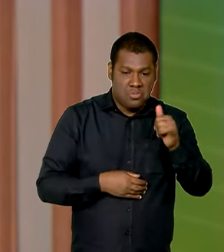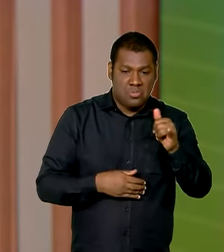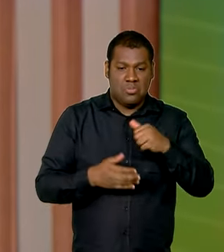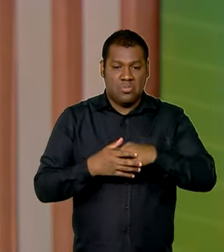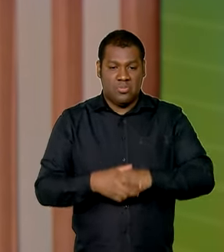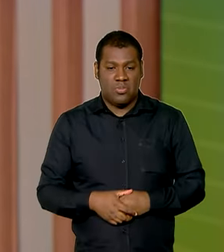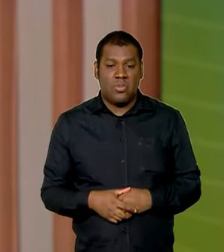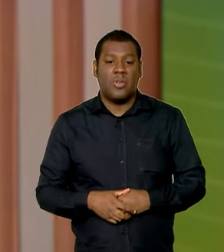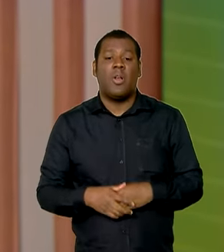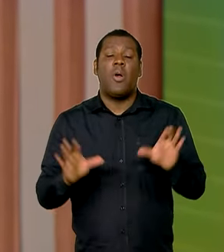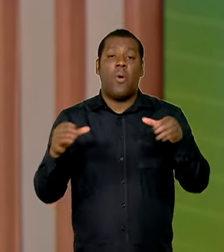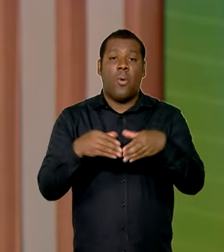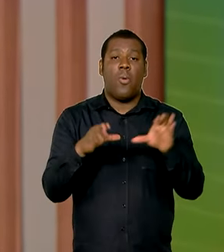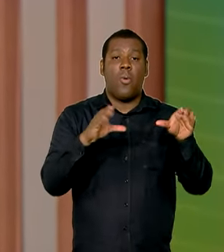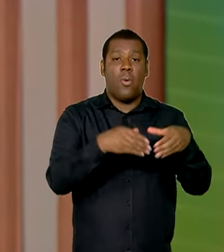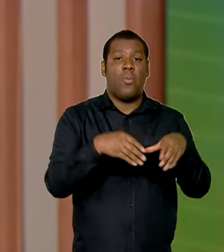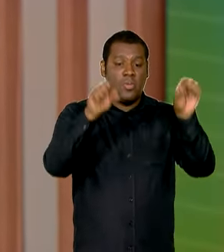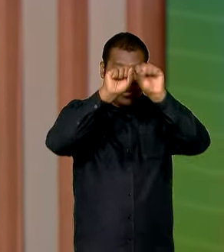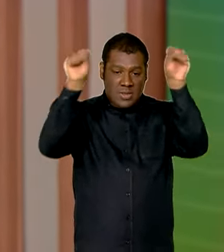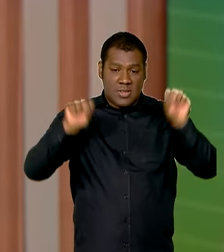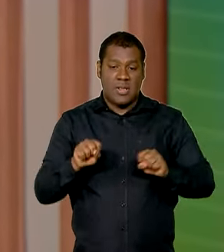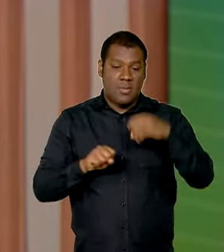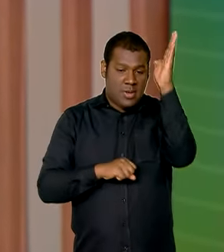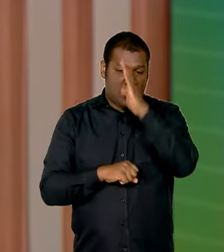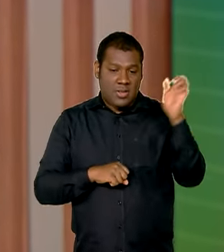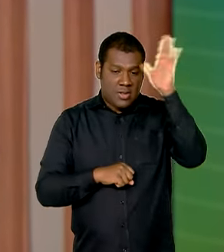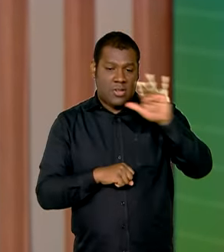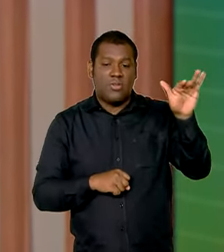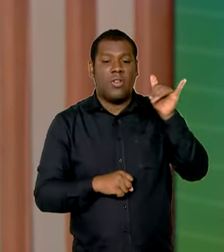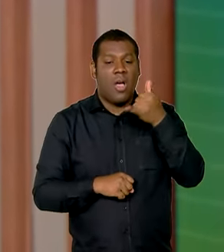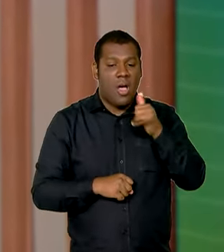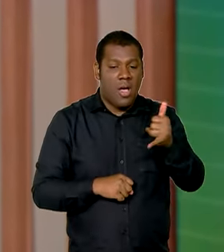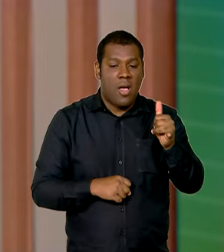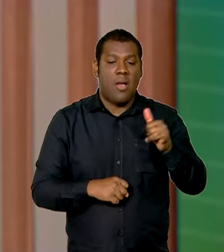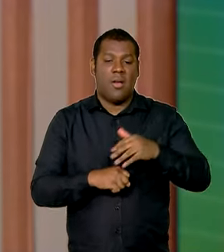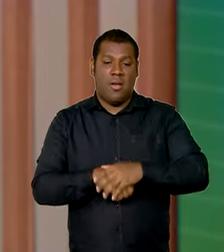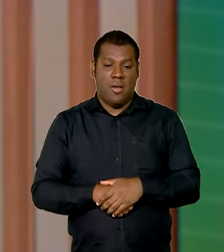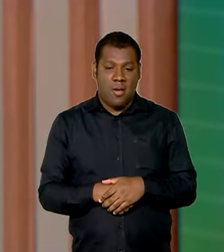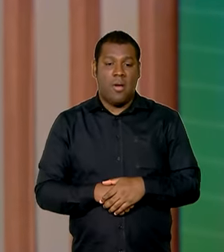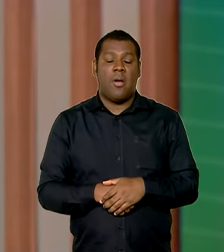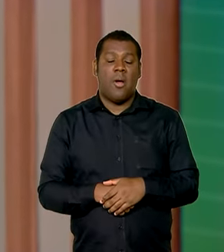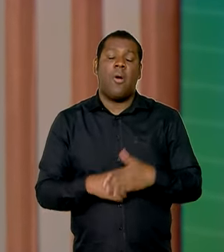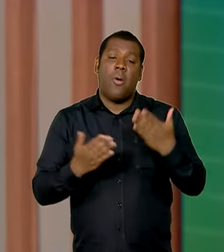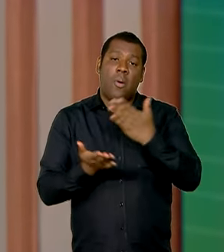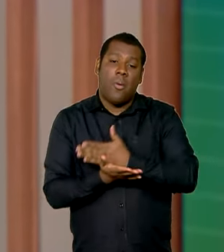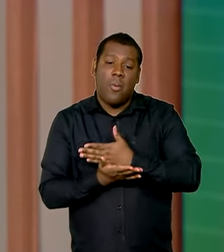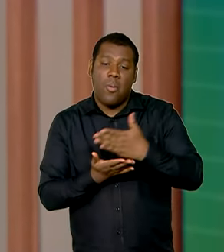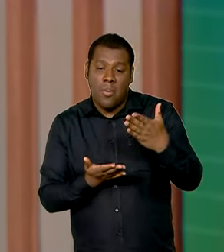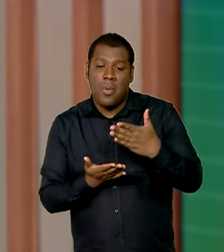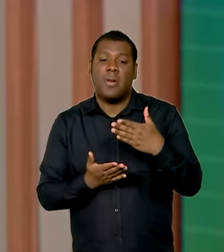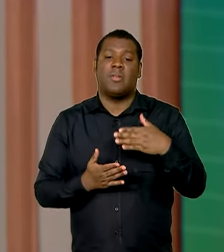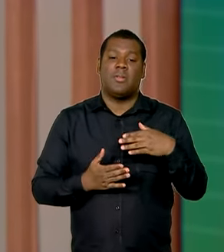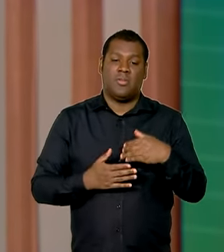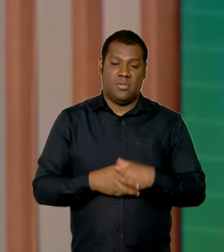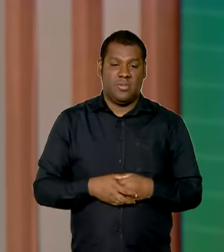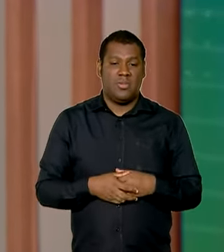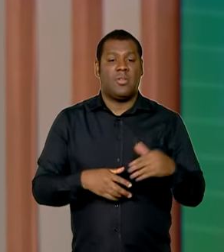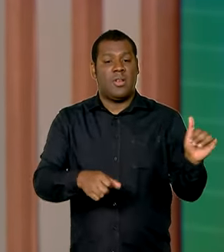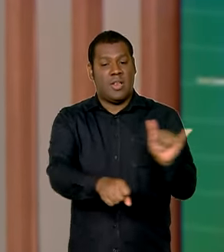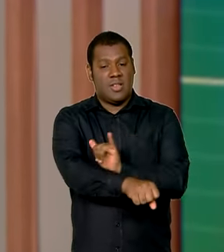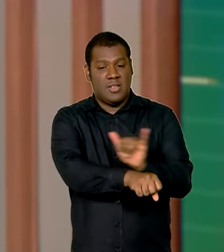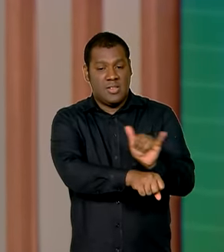do Sistema Elétrico e da Concessionária de Distribuição Amazonas Energia iniciaram os procedimentos de